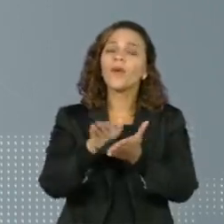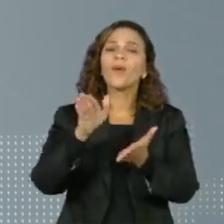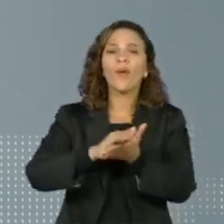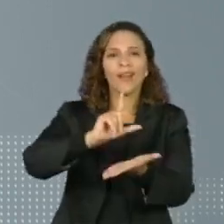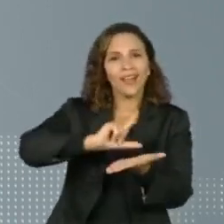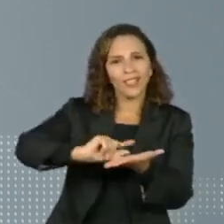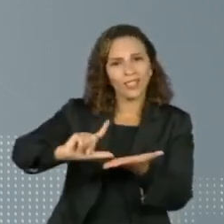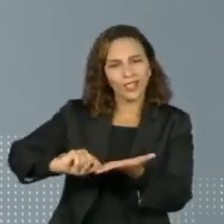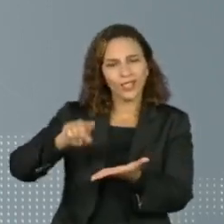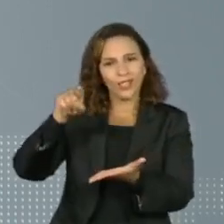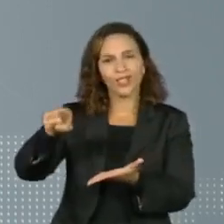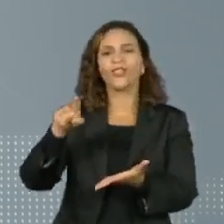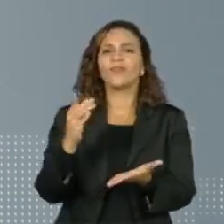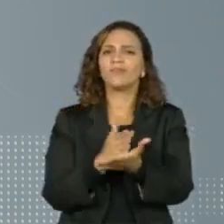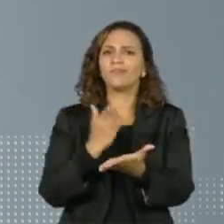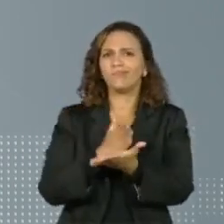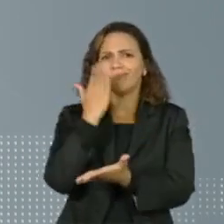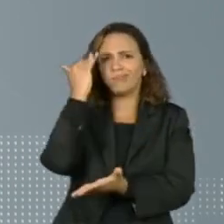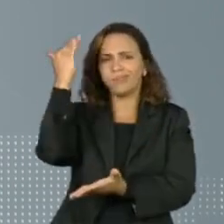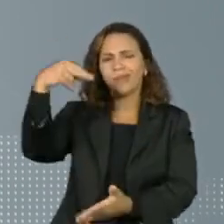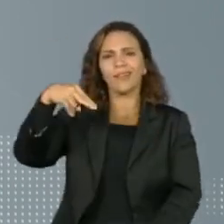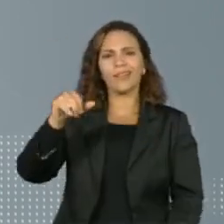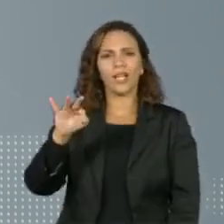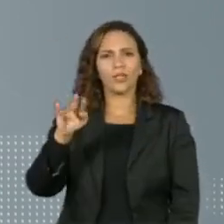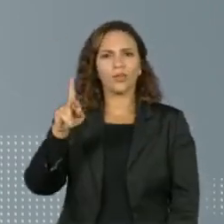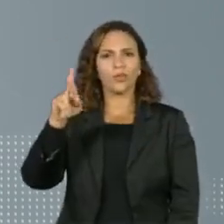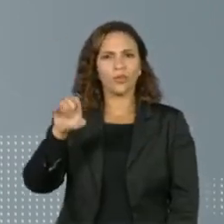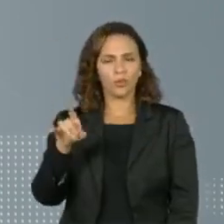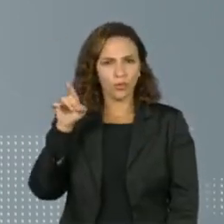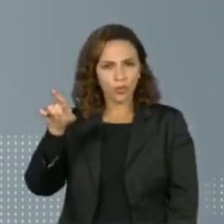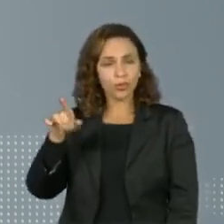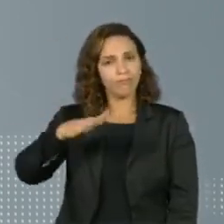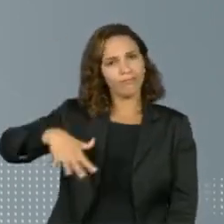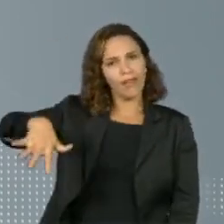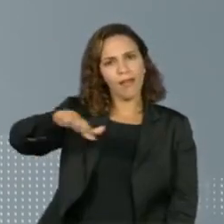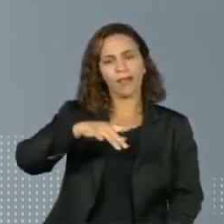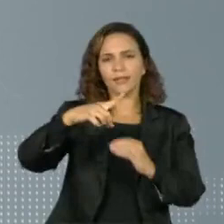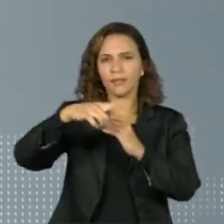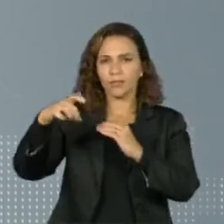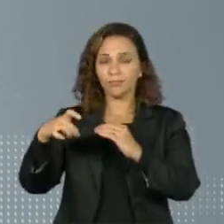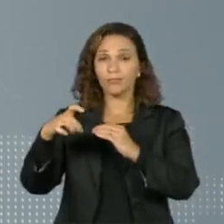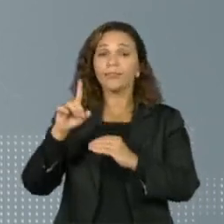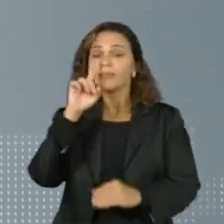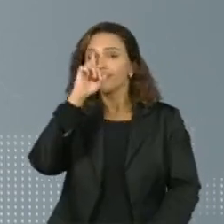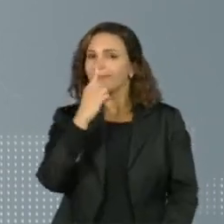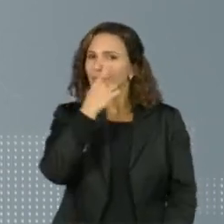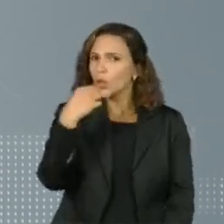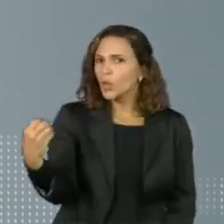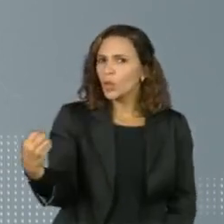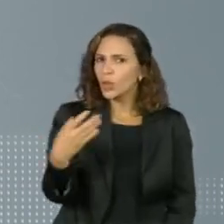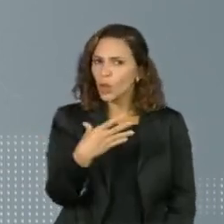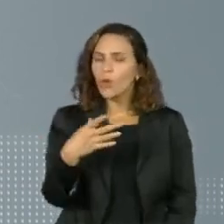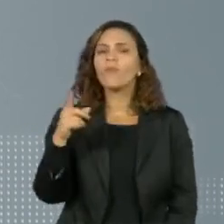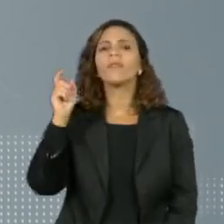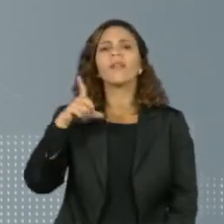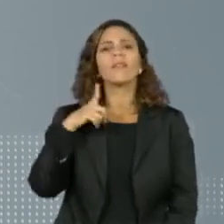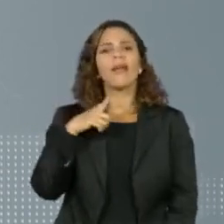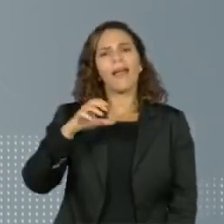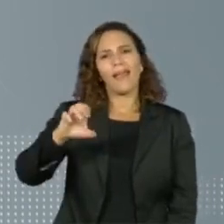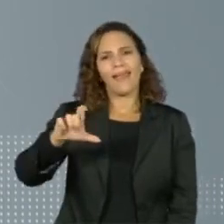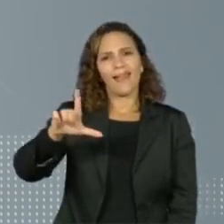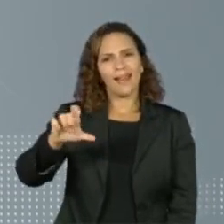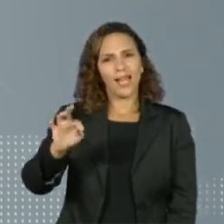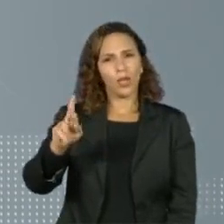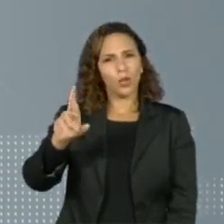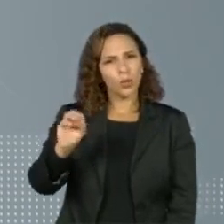revista Nature, uma das mais importantes do mundo. O novo tipo de teste usa detecção eletromecânica